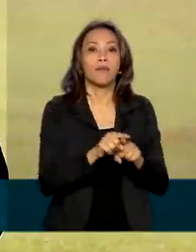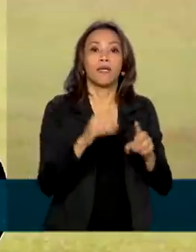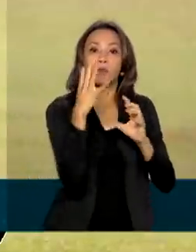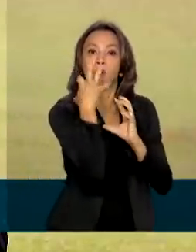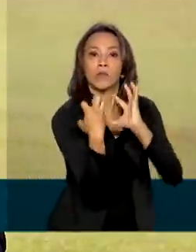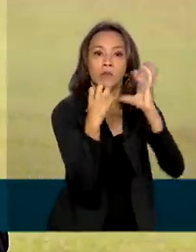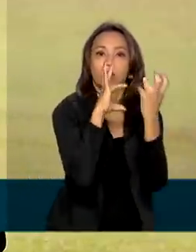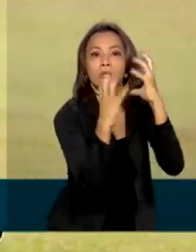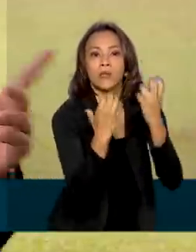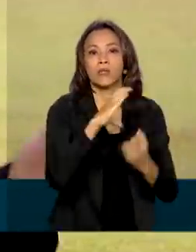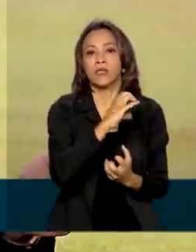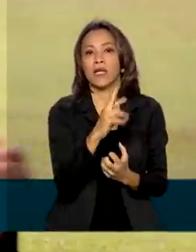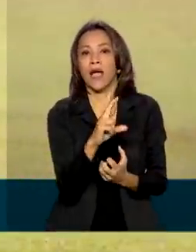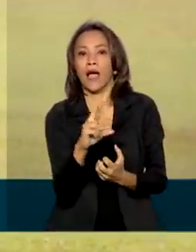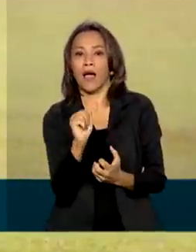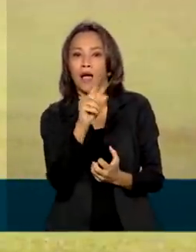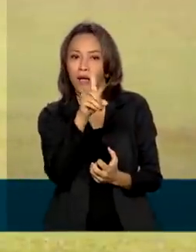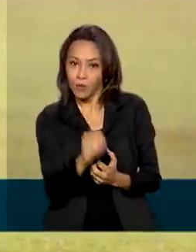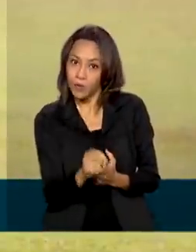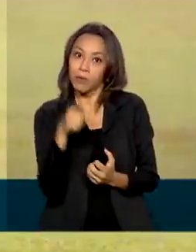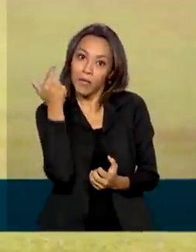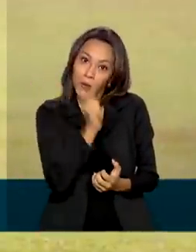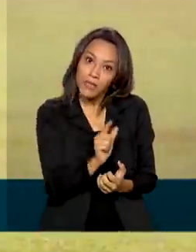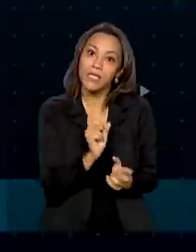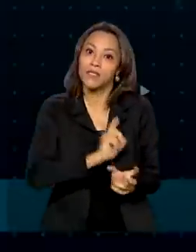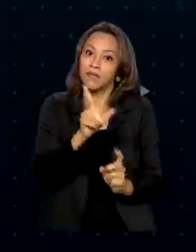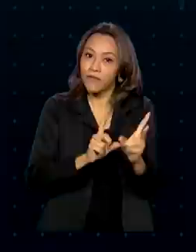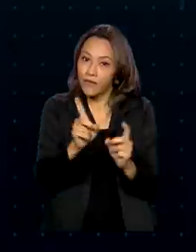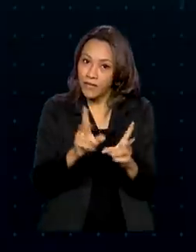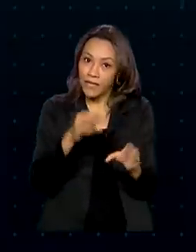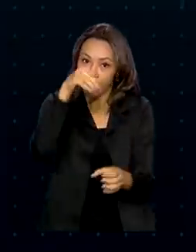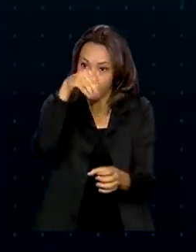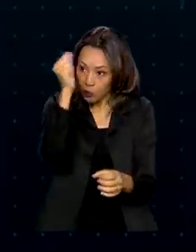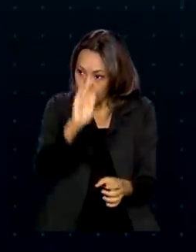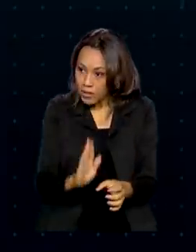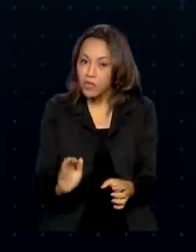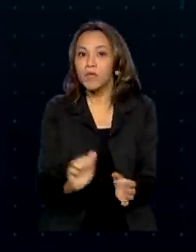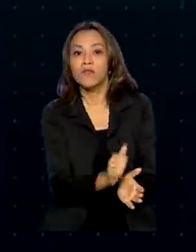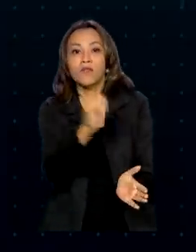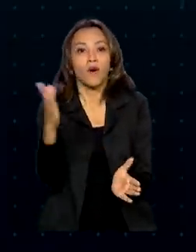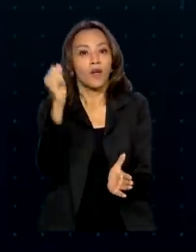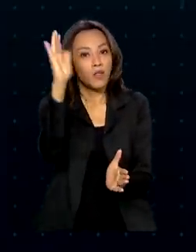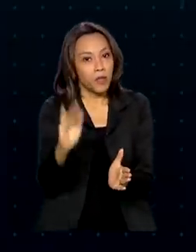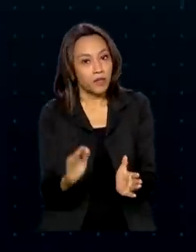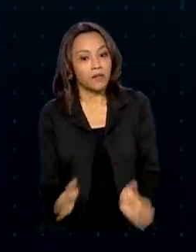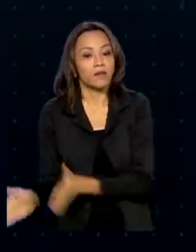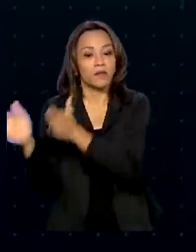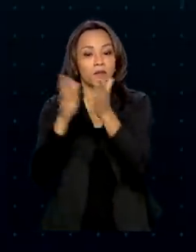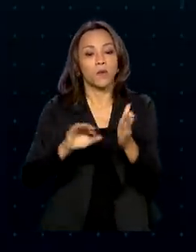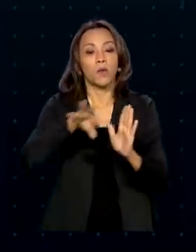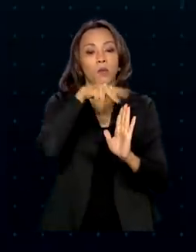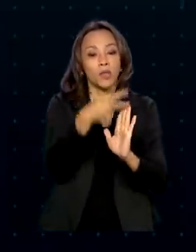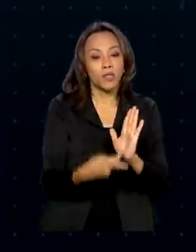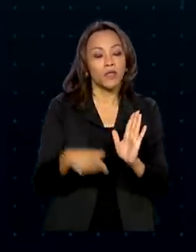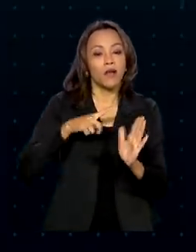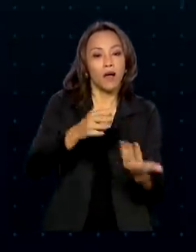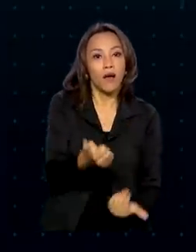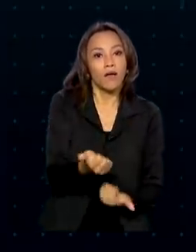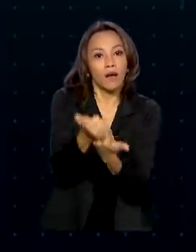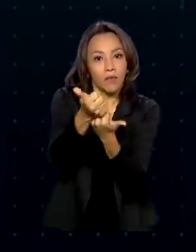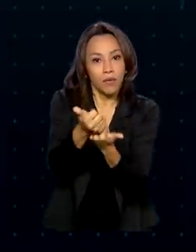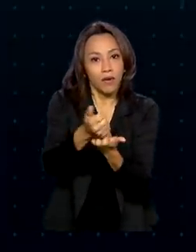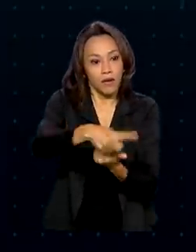alcancem mais mercados dentro e fora do Brasil. Entre as metas do projeto estão apoiar a estruturação de